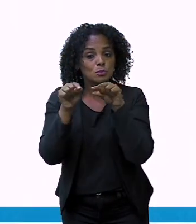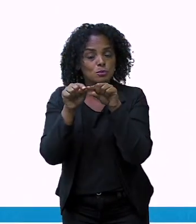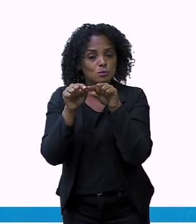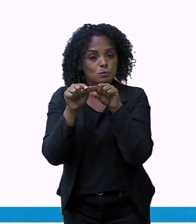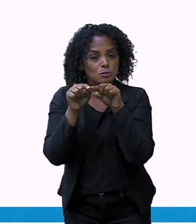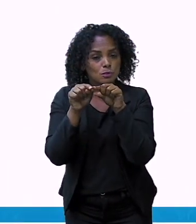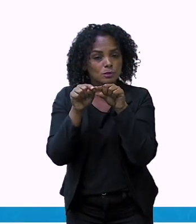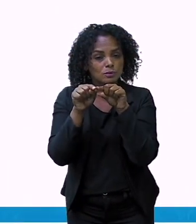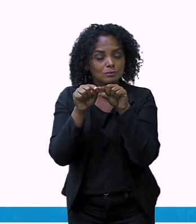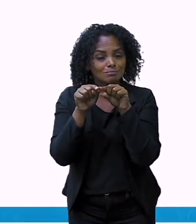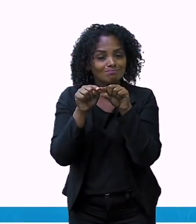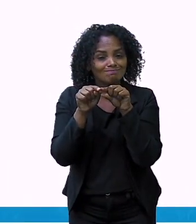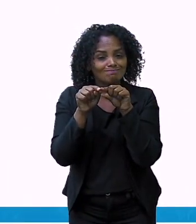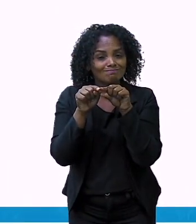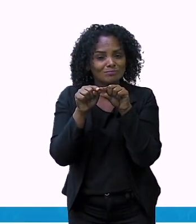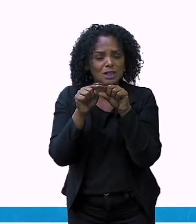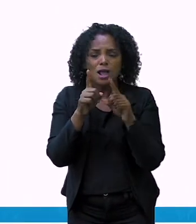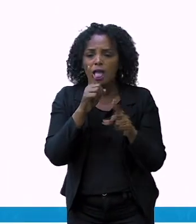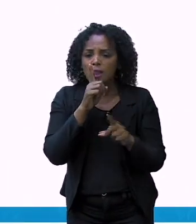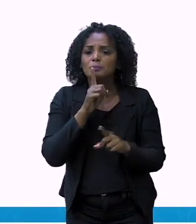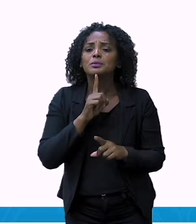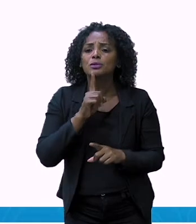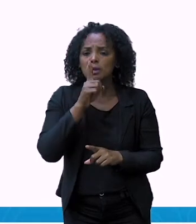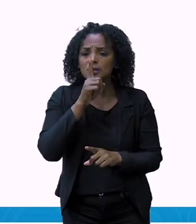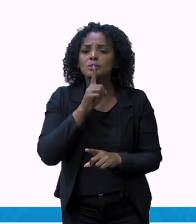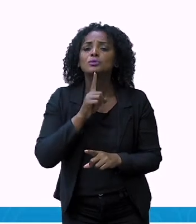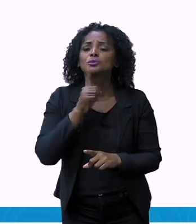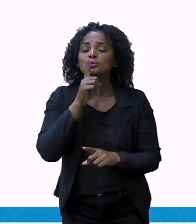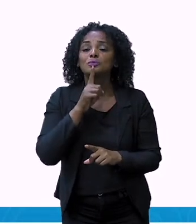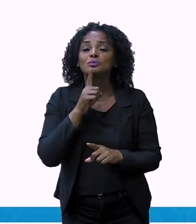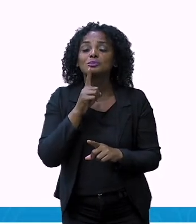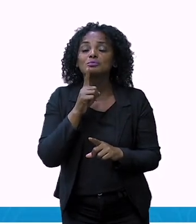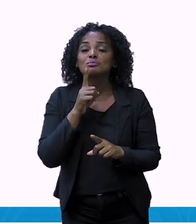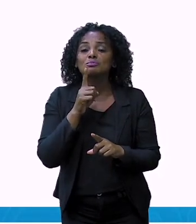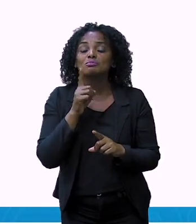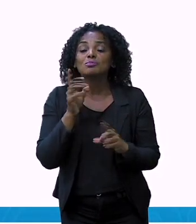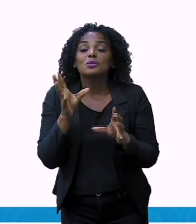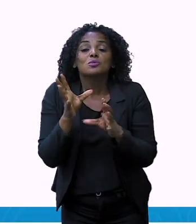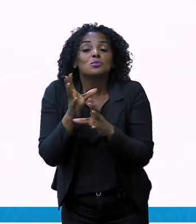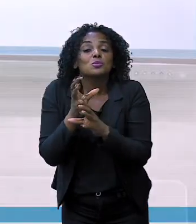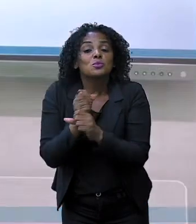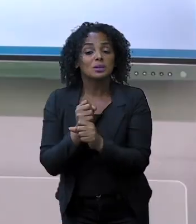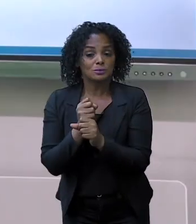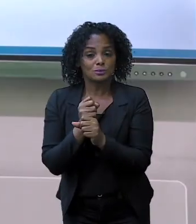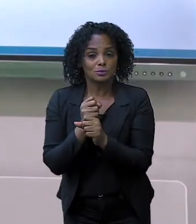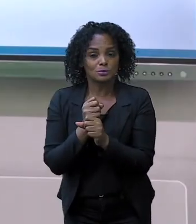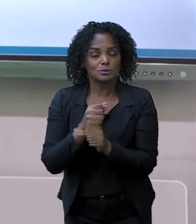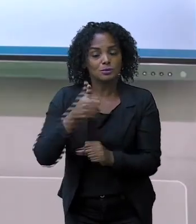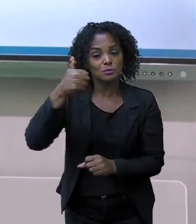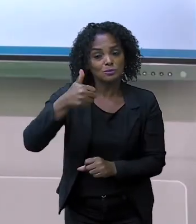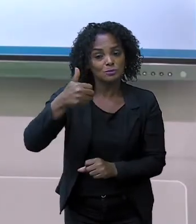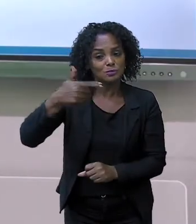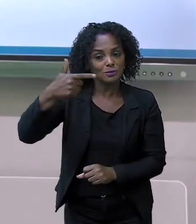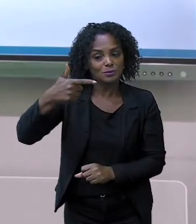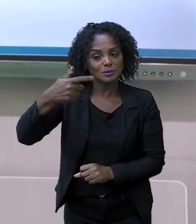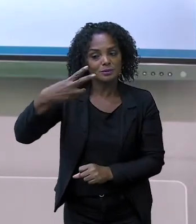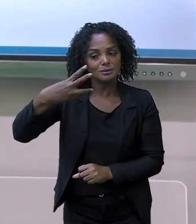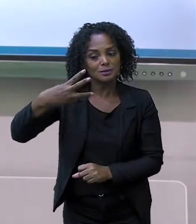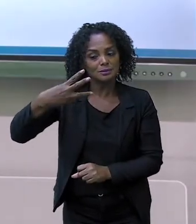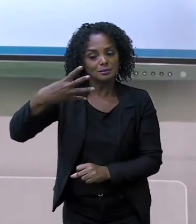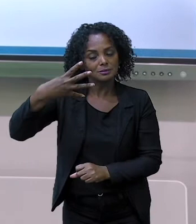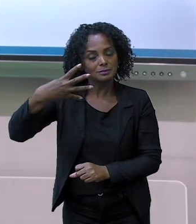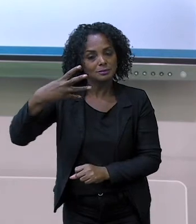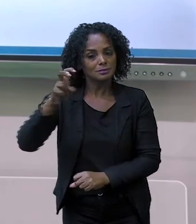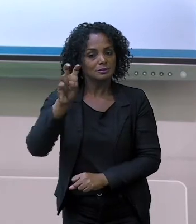Será quantos pirulitos nós temos nessa imagem? Primeiro, nós iremos contar. Um, dois, três,